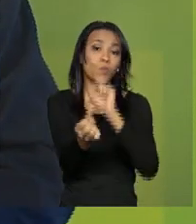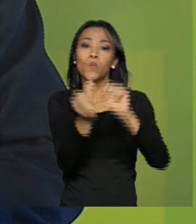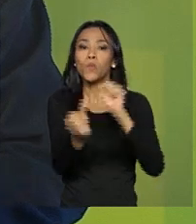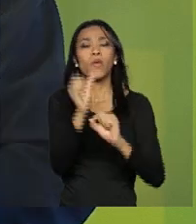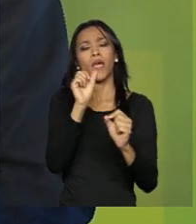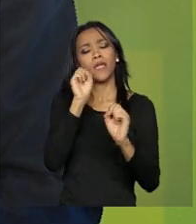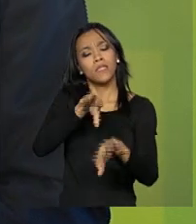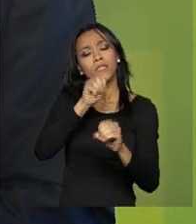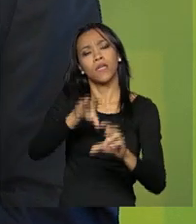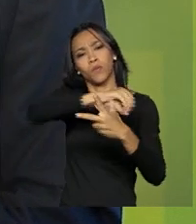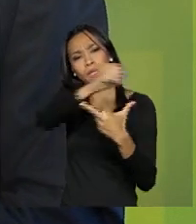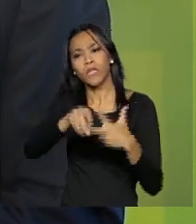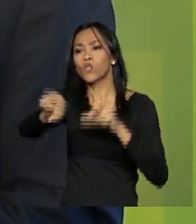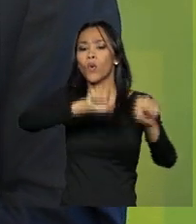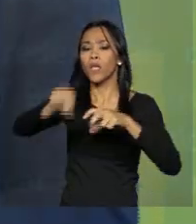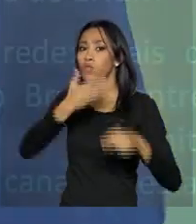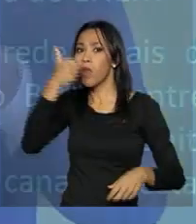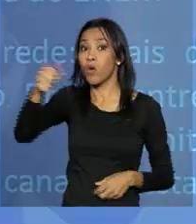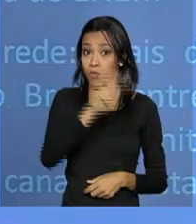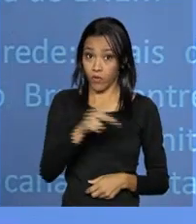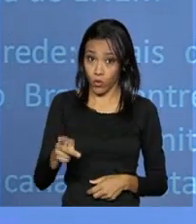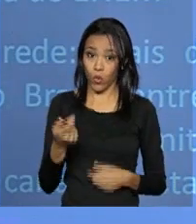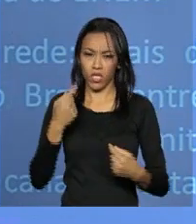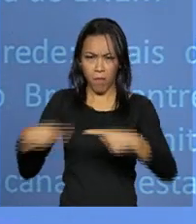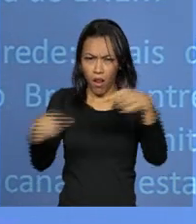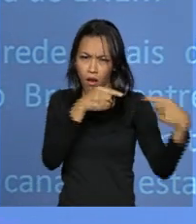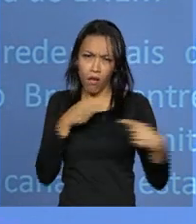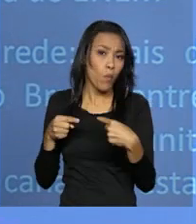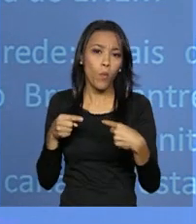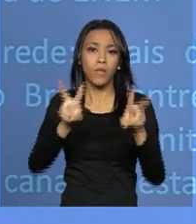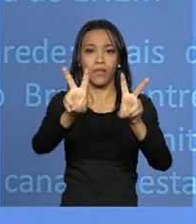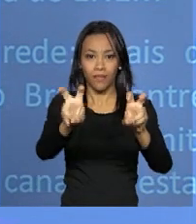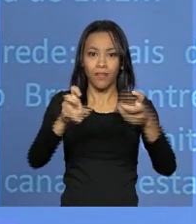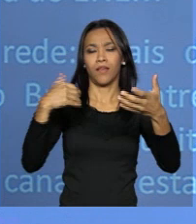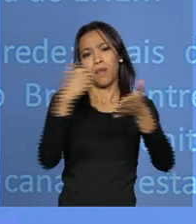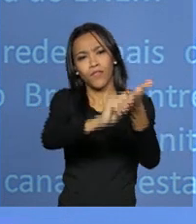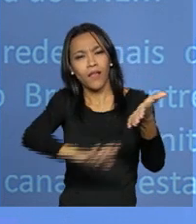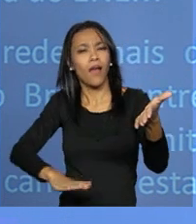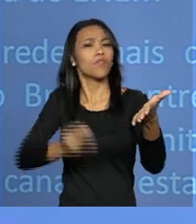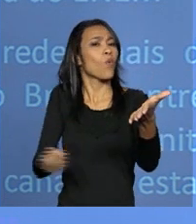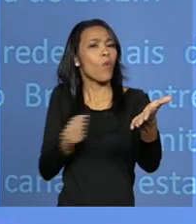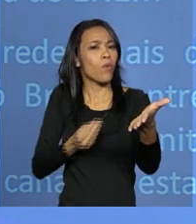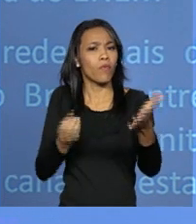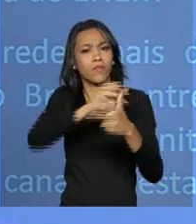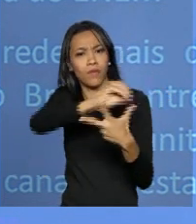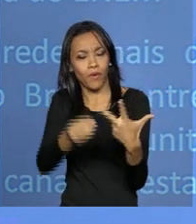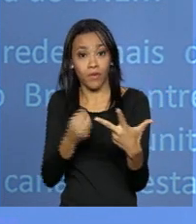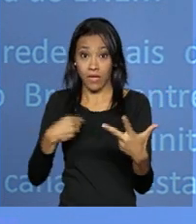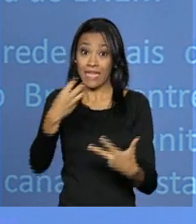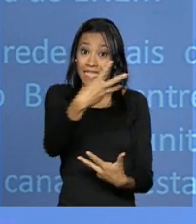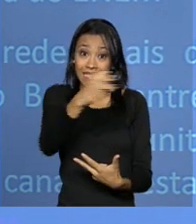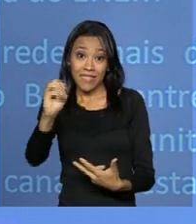pegando os melhores professores, discutindo questões que são representativas do que vai ser o Enem. Então, nós vamos ter